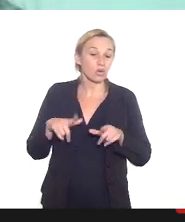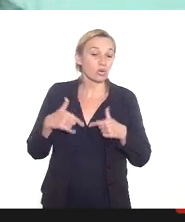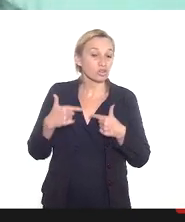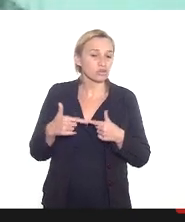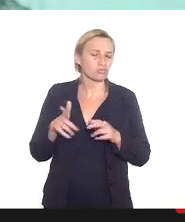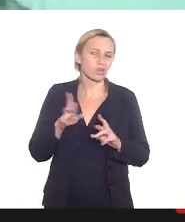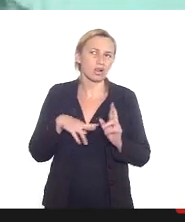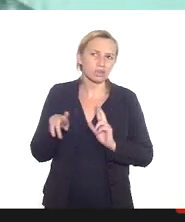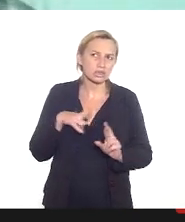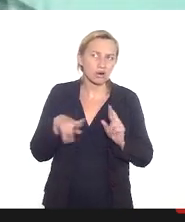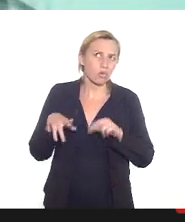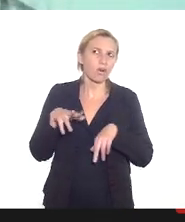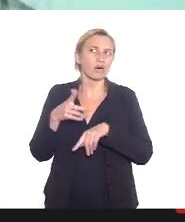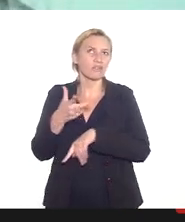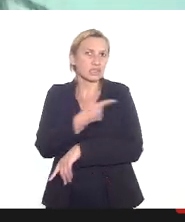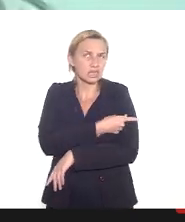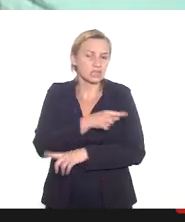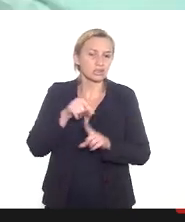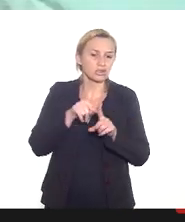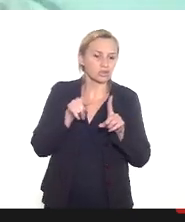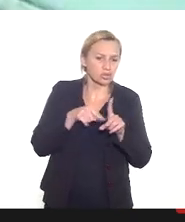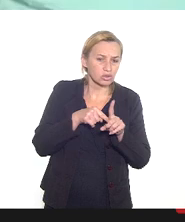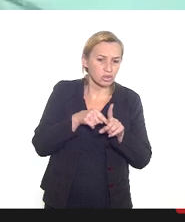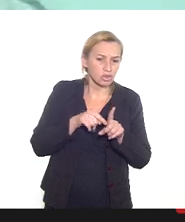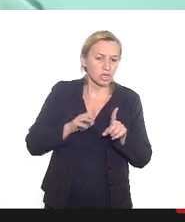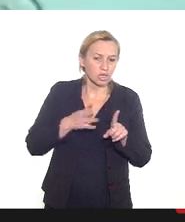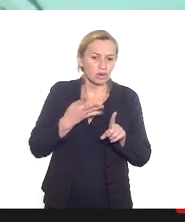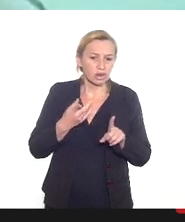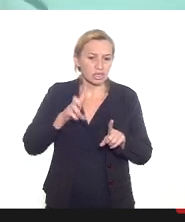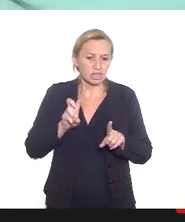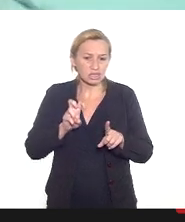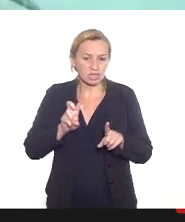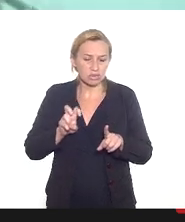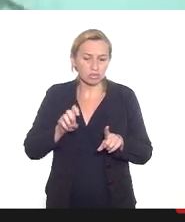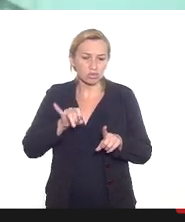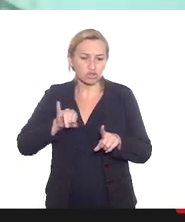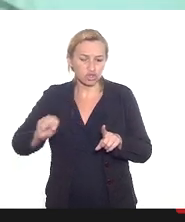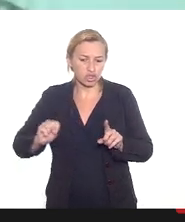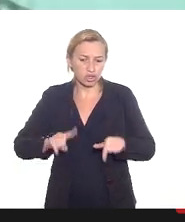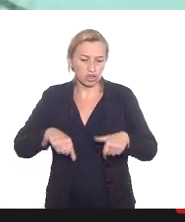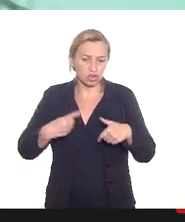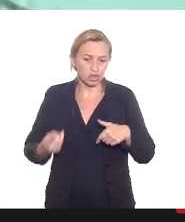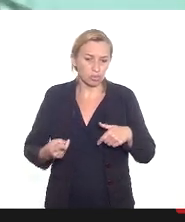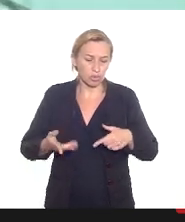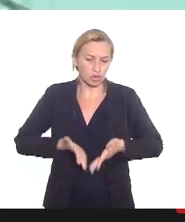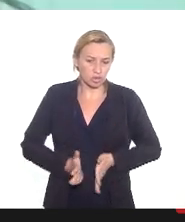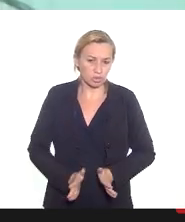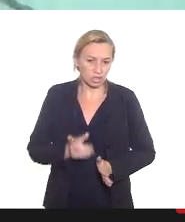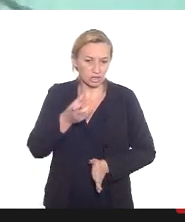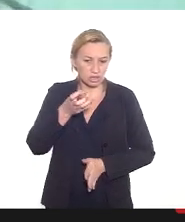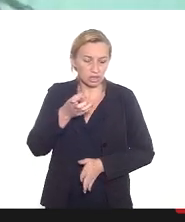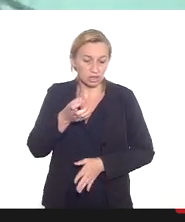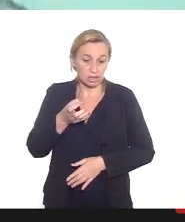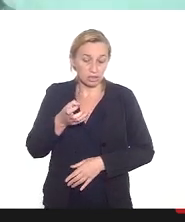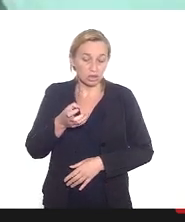a vacinação de gestantes e puérperas e agora lactantes com a liberação no